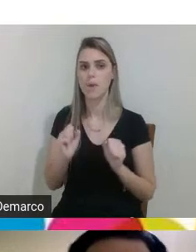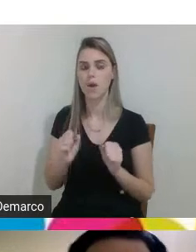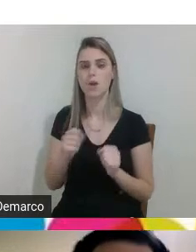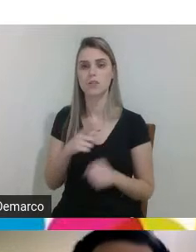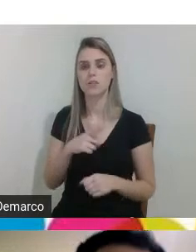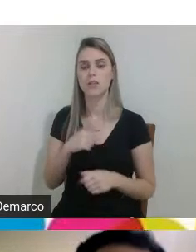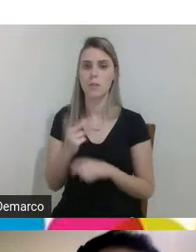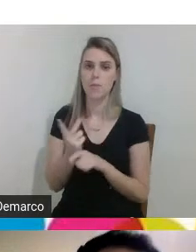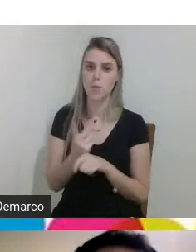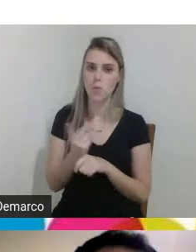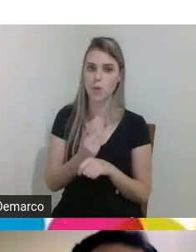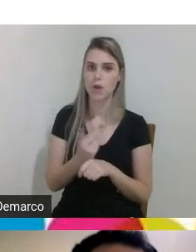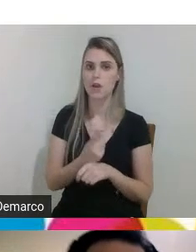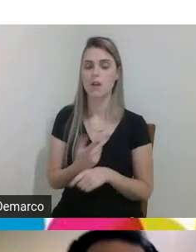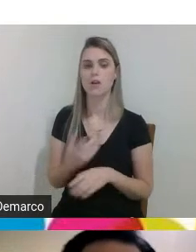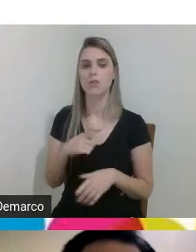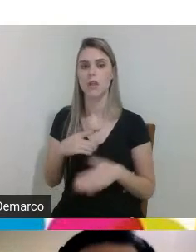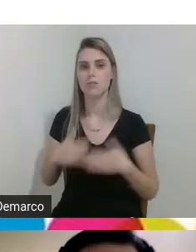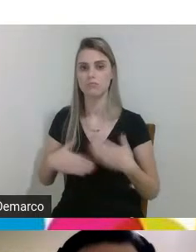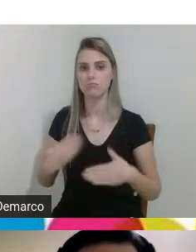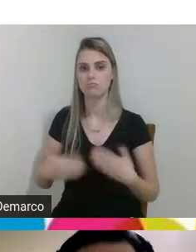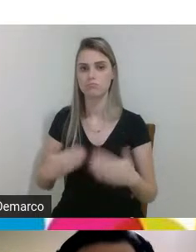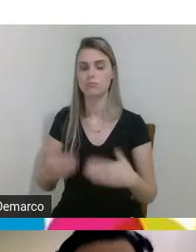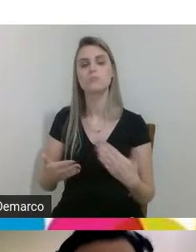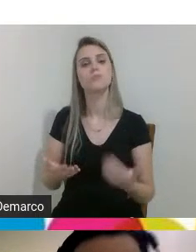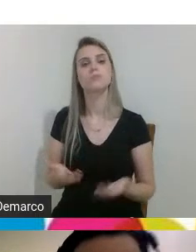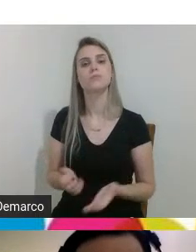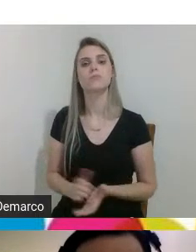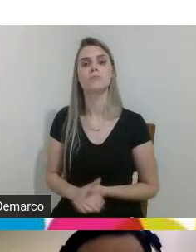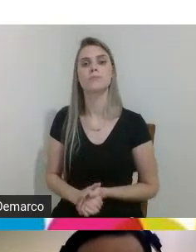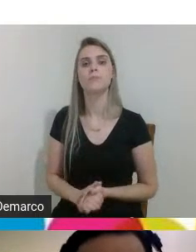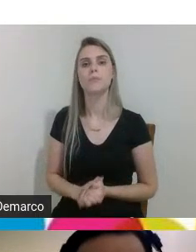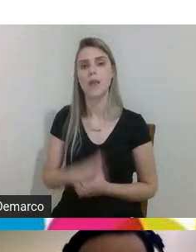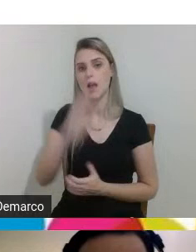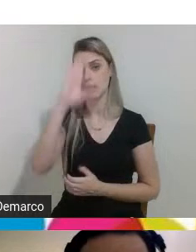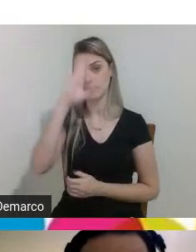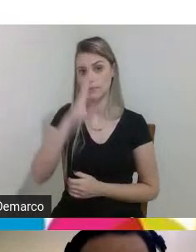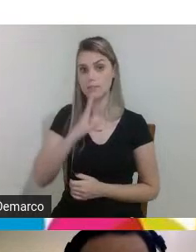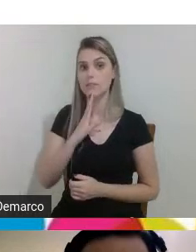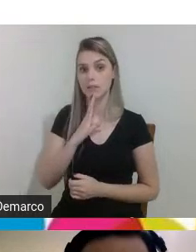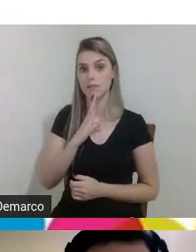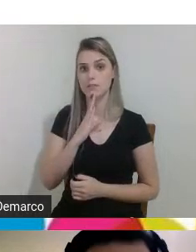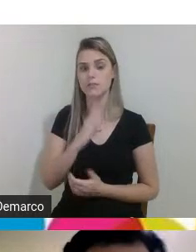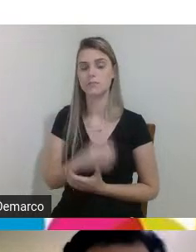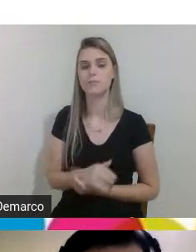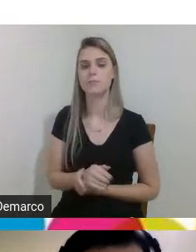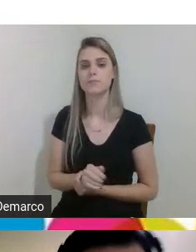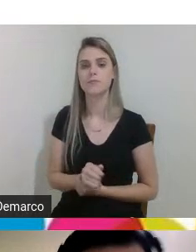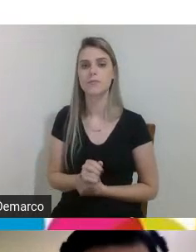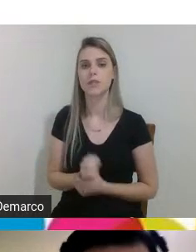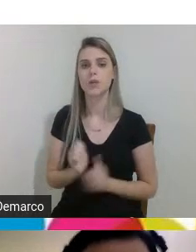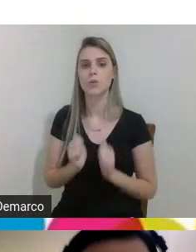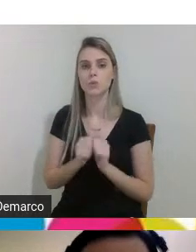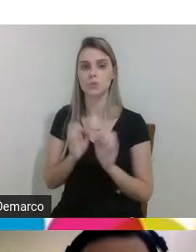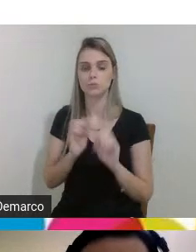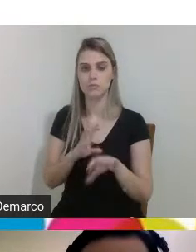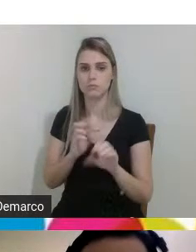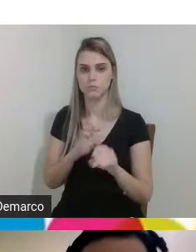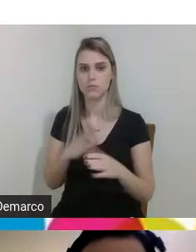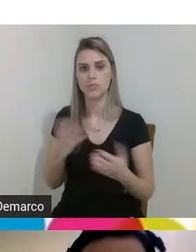procurando né a gente tem todo esse desenvolvimento é gratuito né através da da educação então